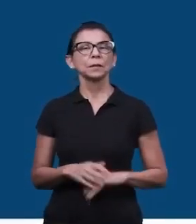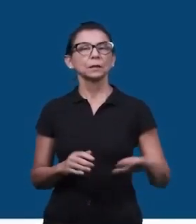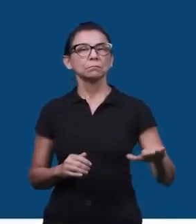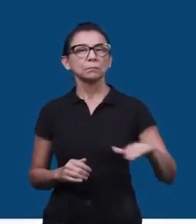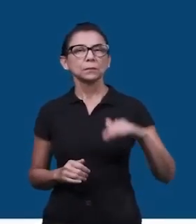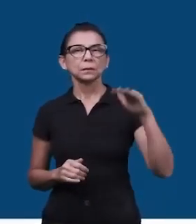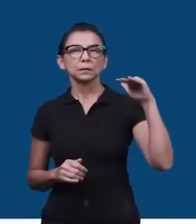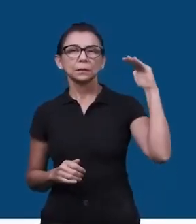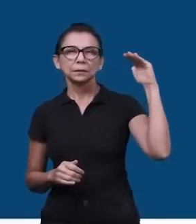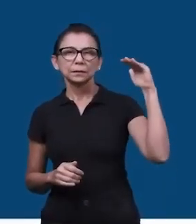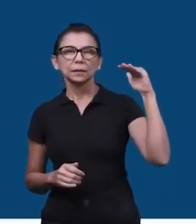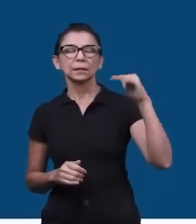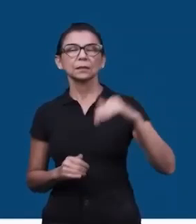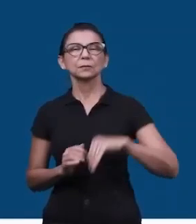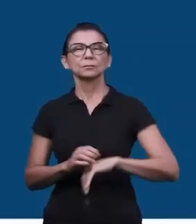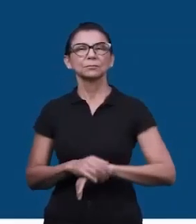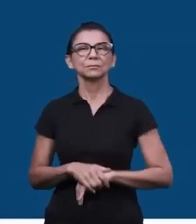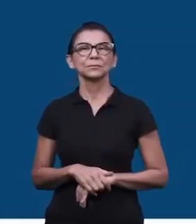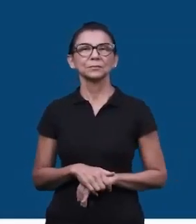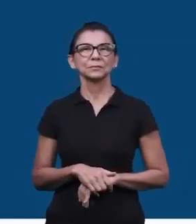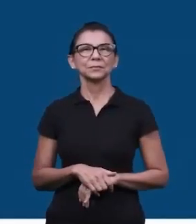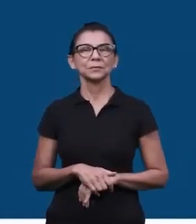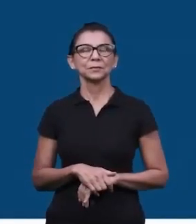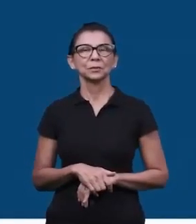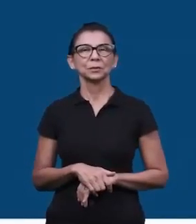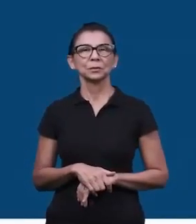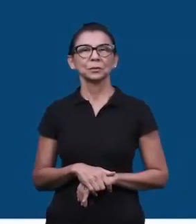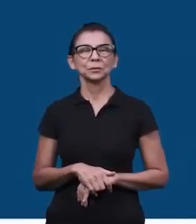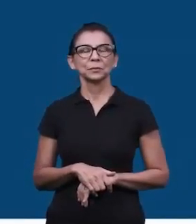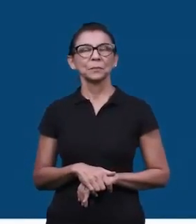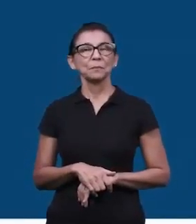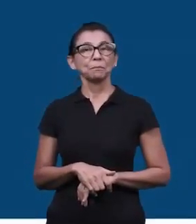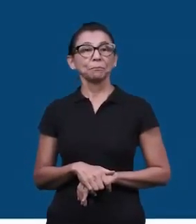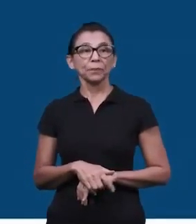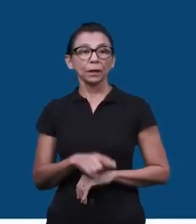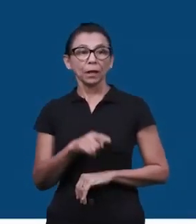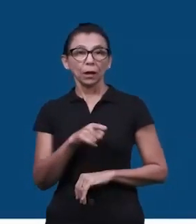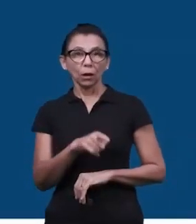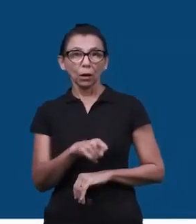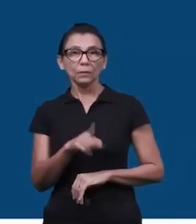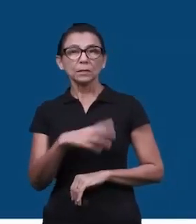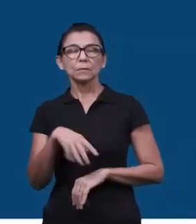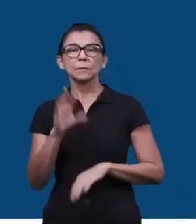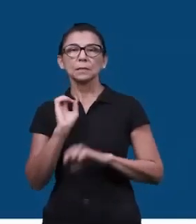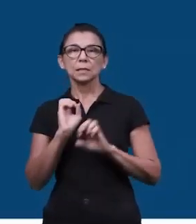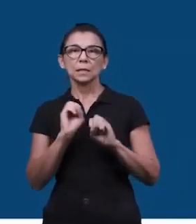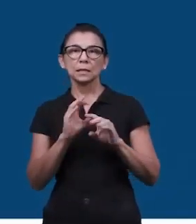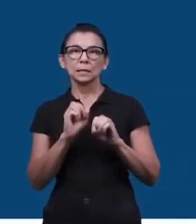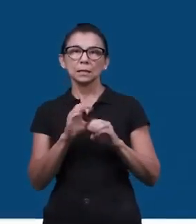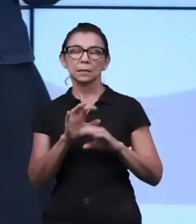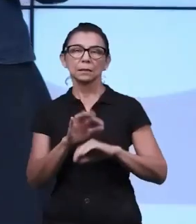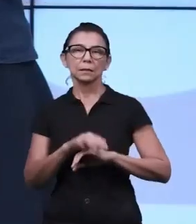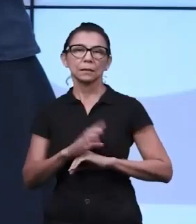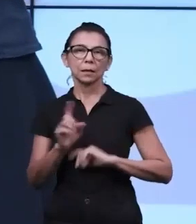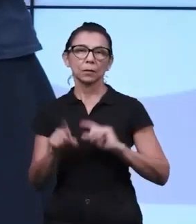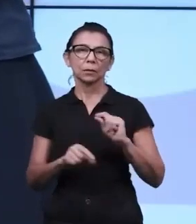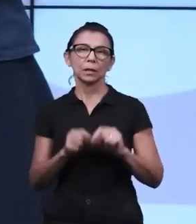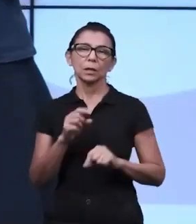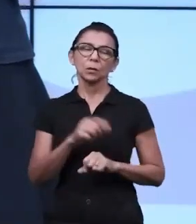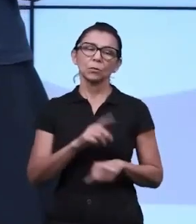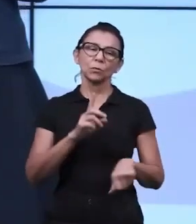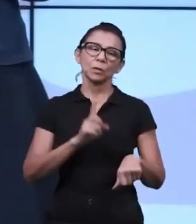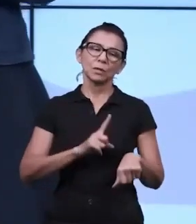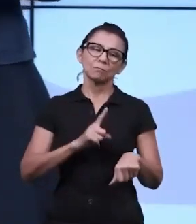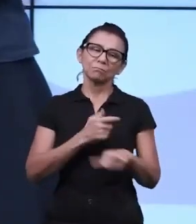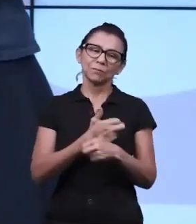vá amadurecendo essas habilidades. Ensine a lidar com os conflitos. Cuidado para que vocês não tentem resolver